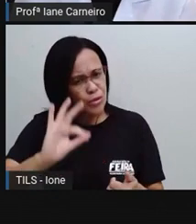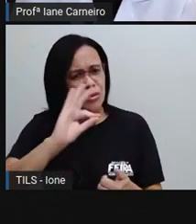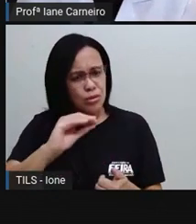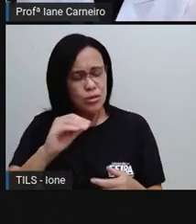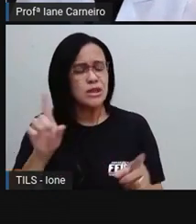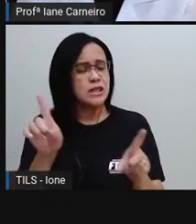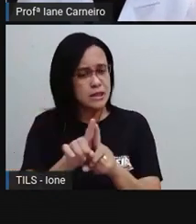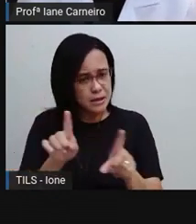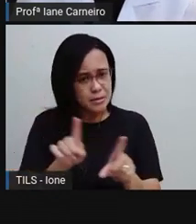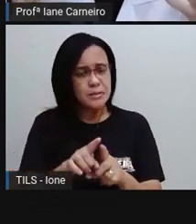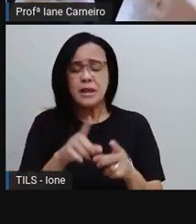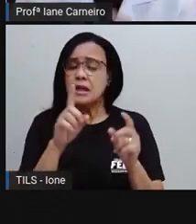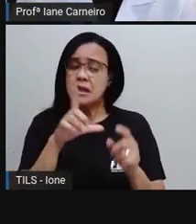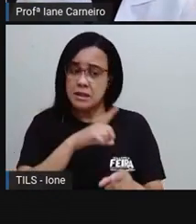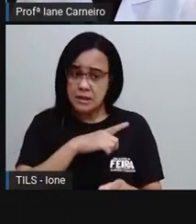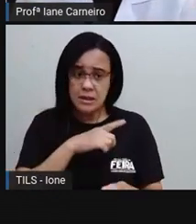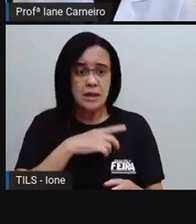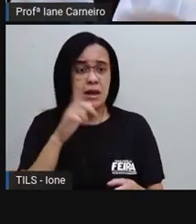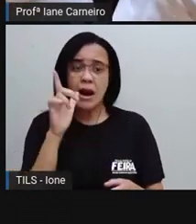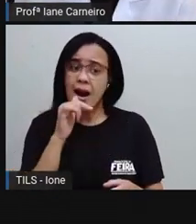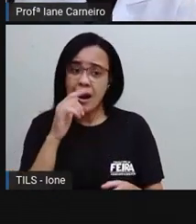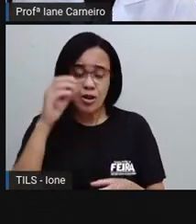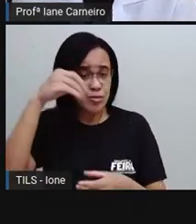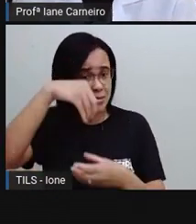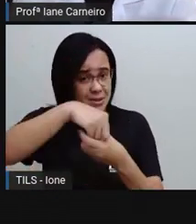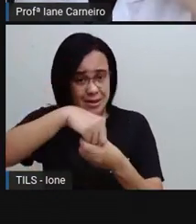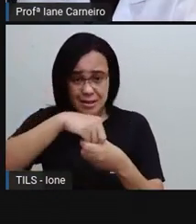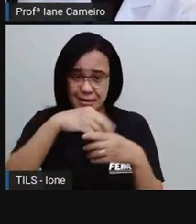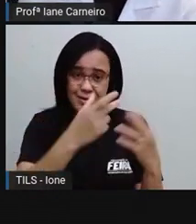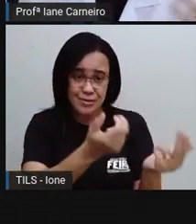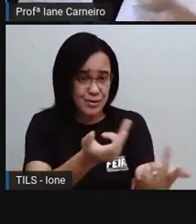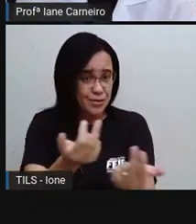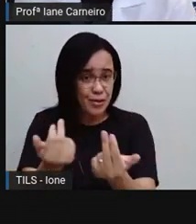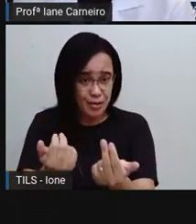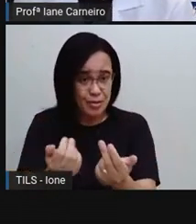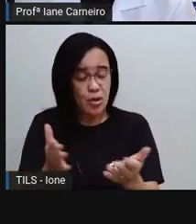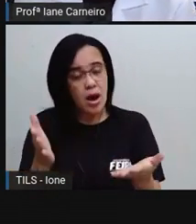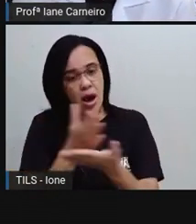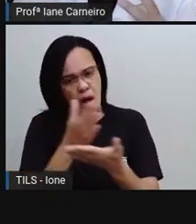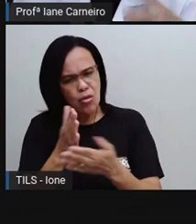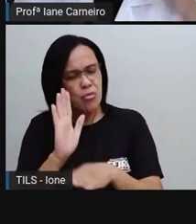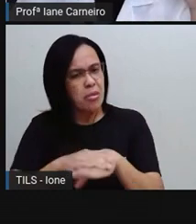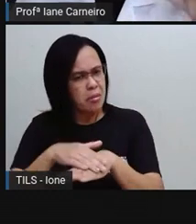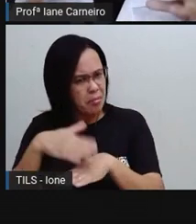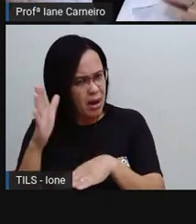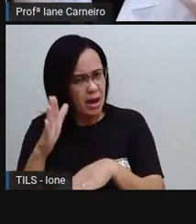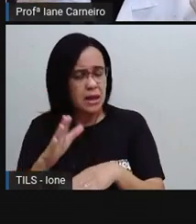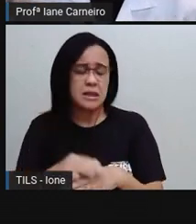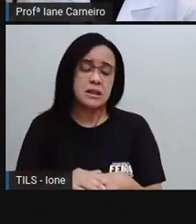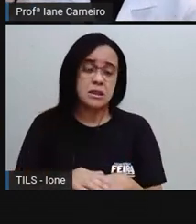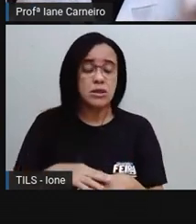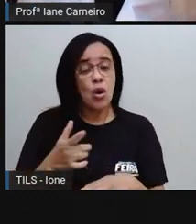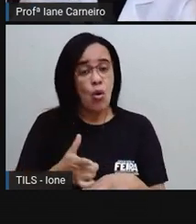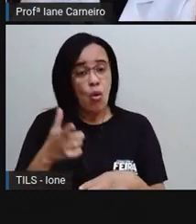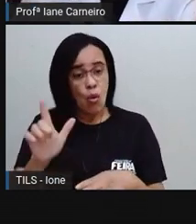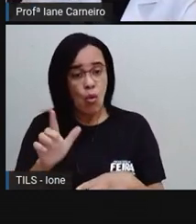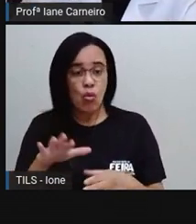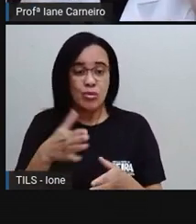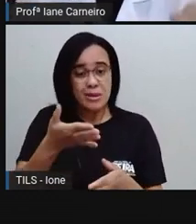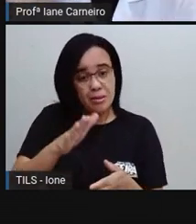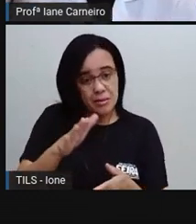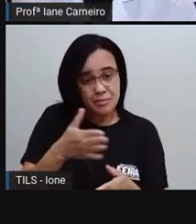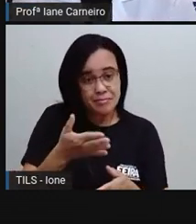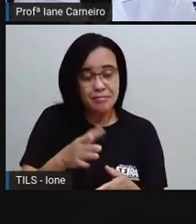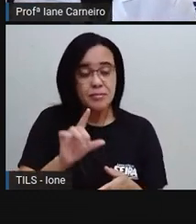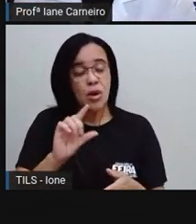água na composição delas. Umas frutas têm mais, outras têm menos. O ideal, então, é o quê, pró? Se uma fruta tem